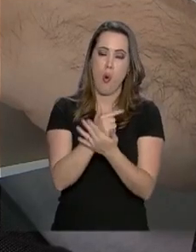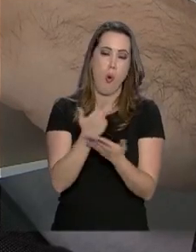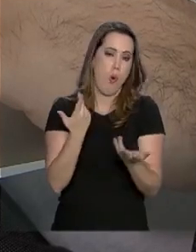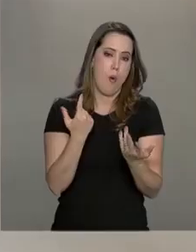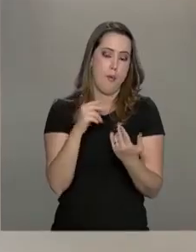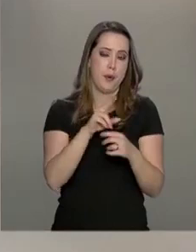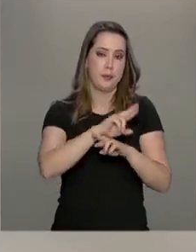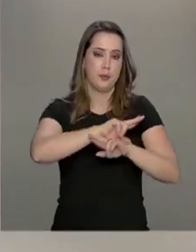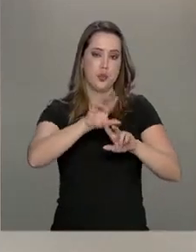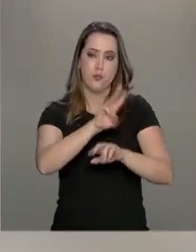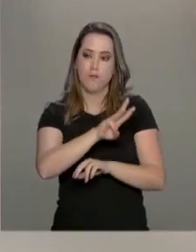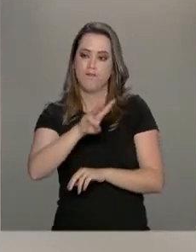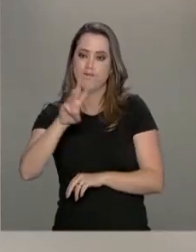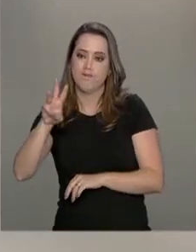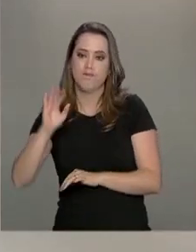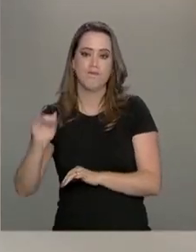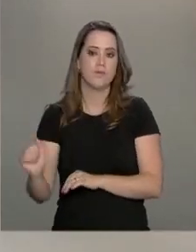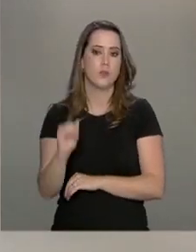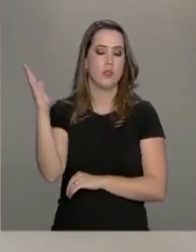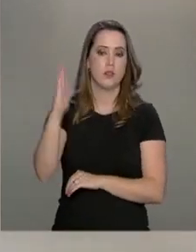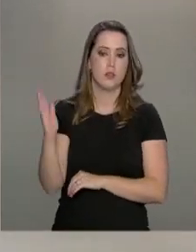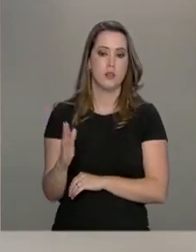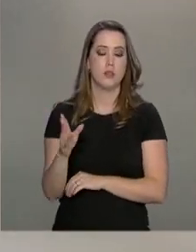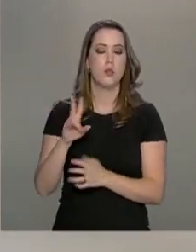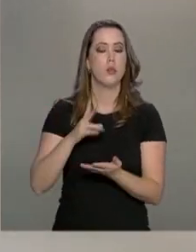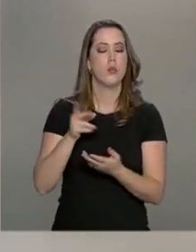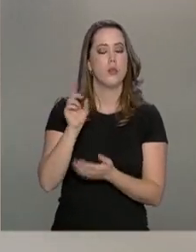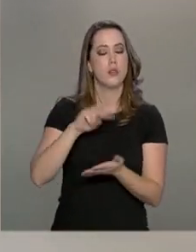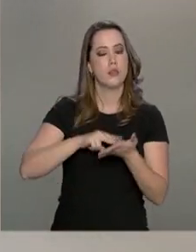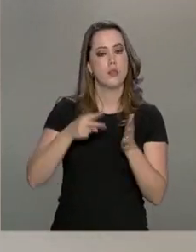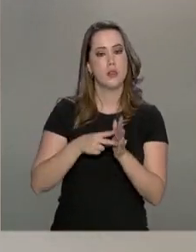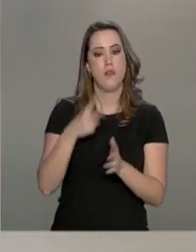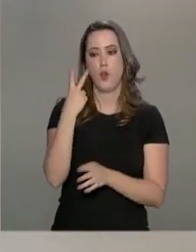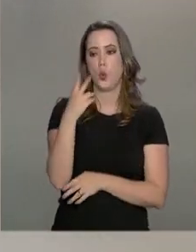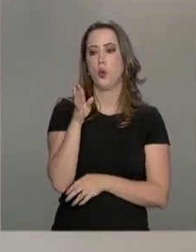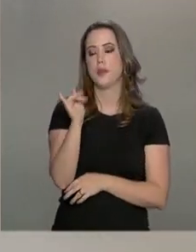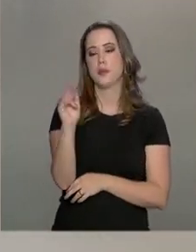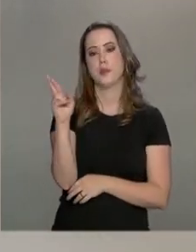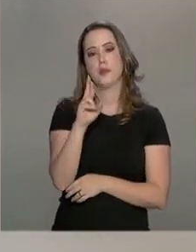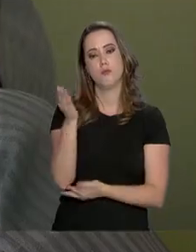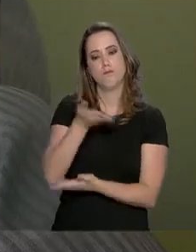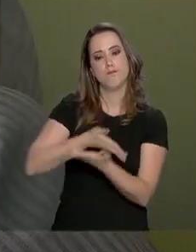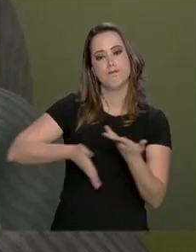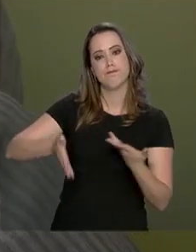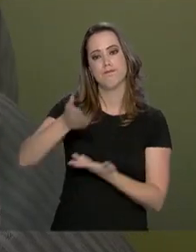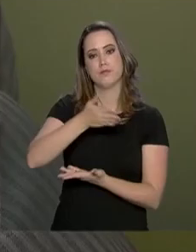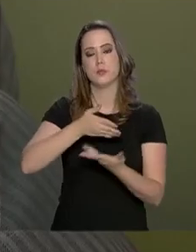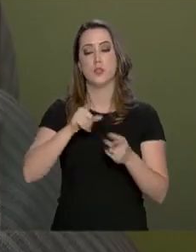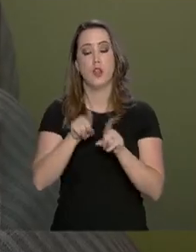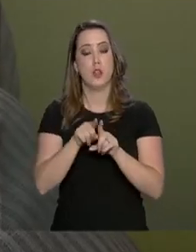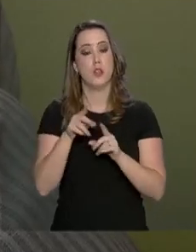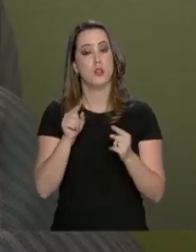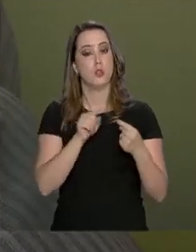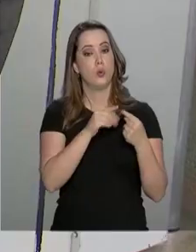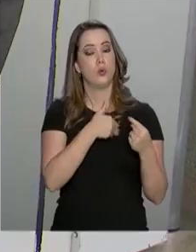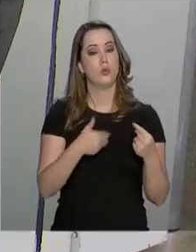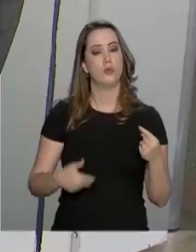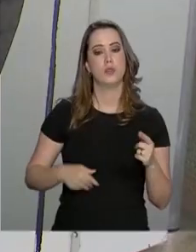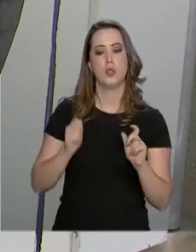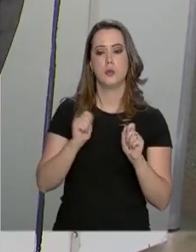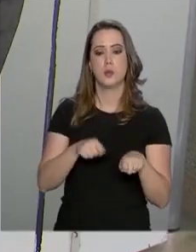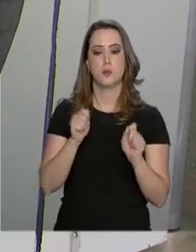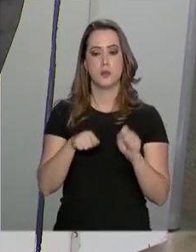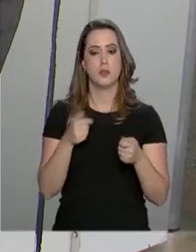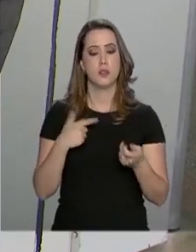internacionais, o que representa uma movimentação de 2 bilhões de reais por ano. De acordo com o governo, a